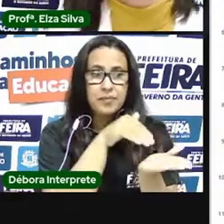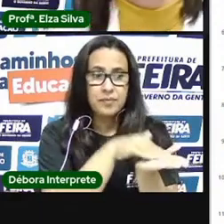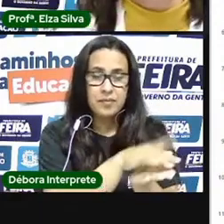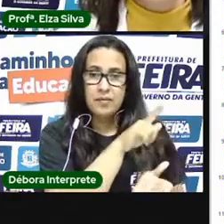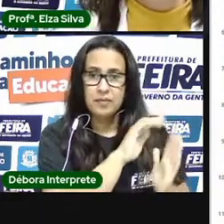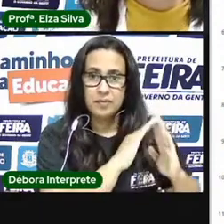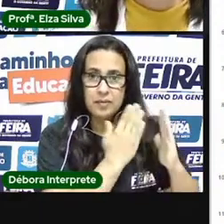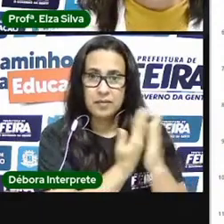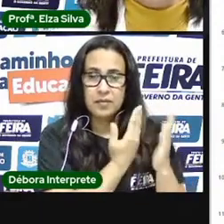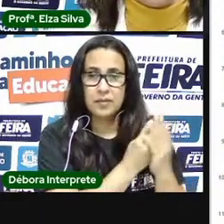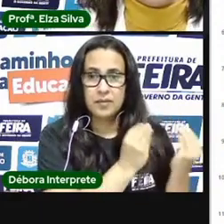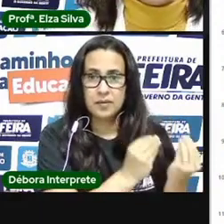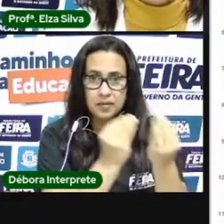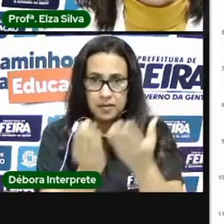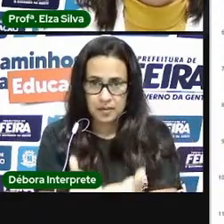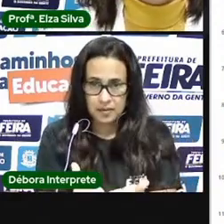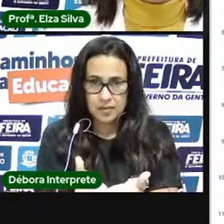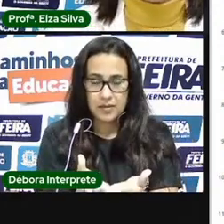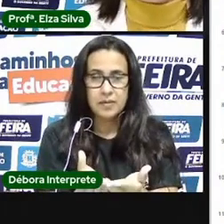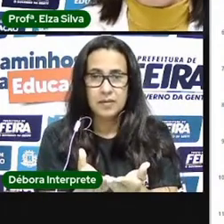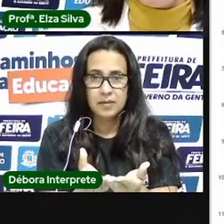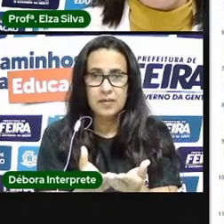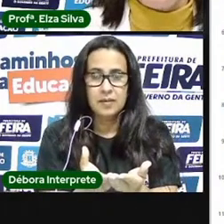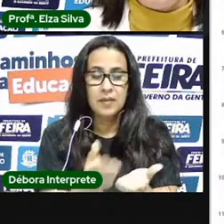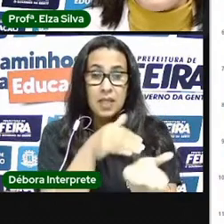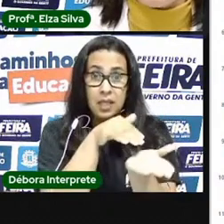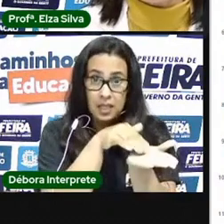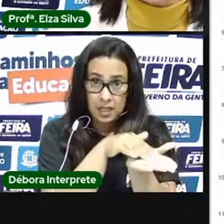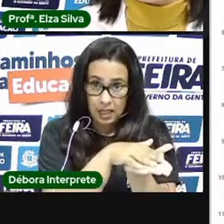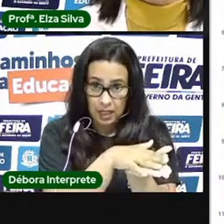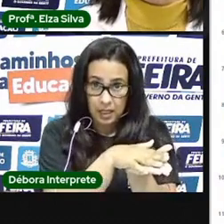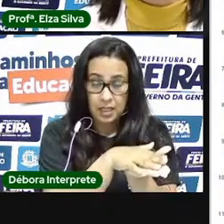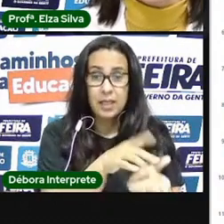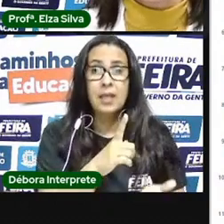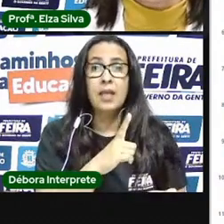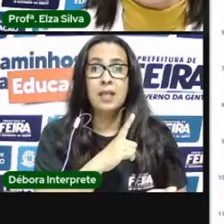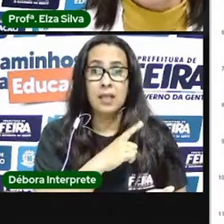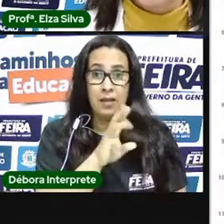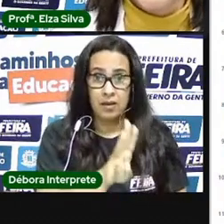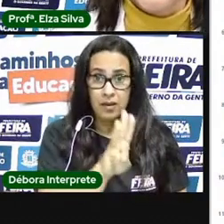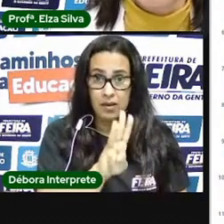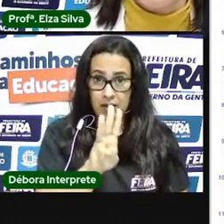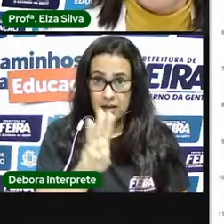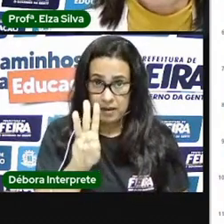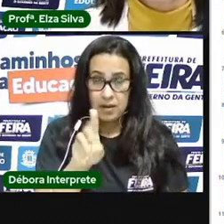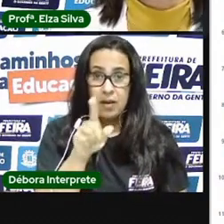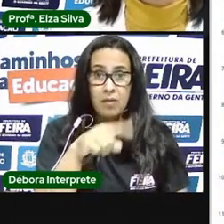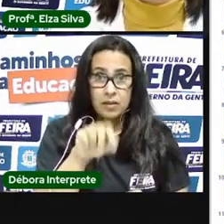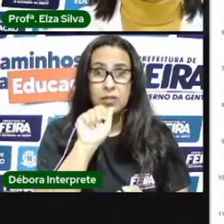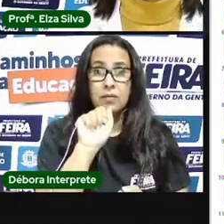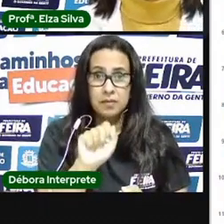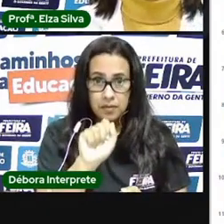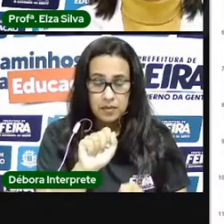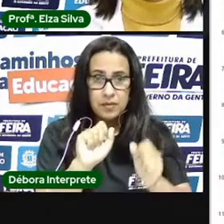material impresso, tem um link a partir do qual vocês podem assistir ao vídeo